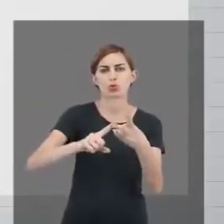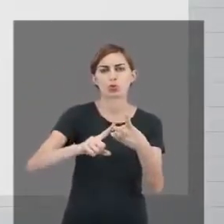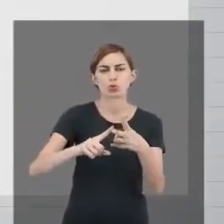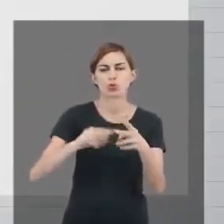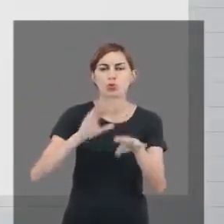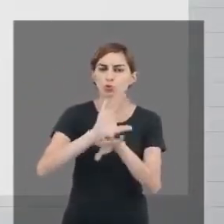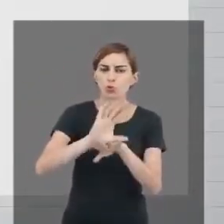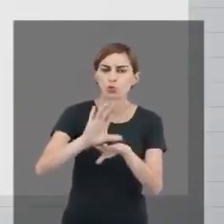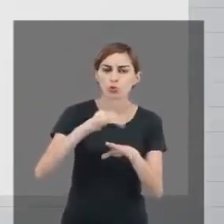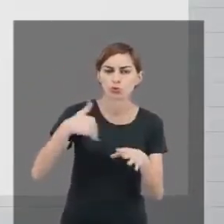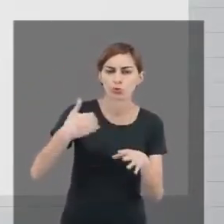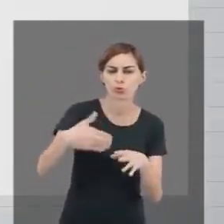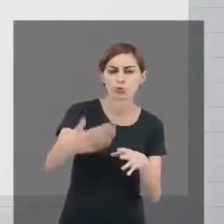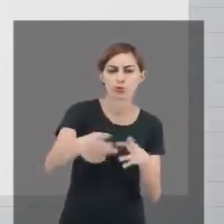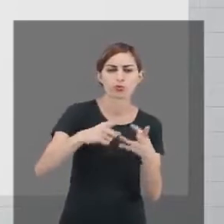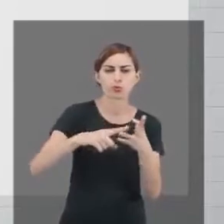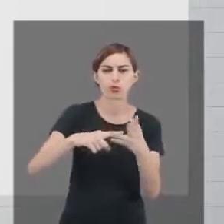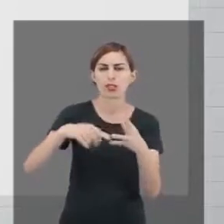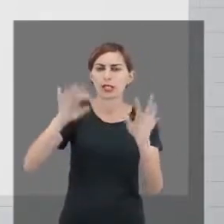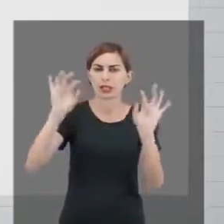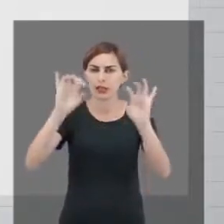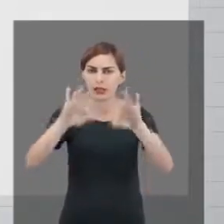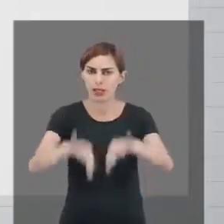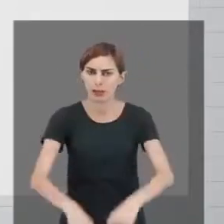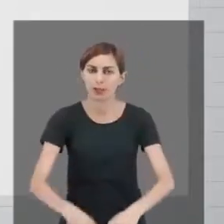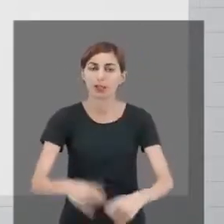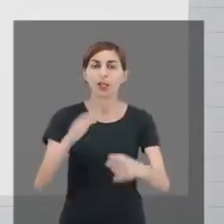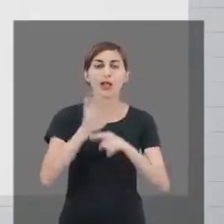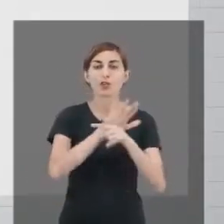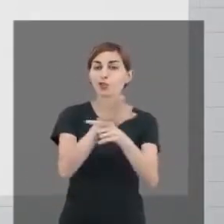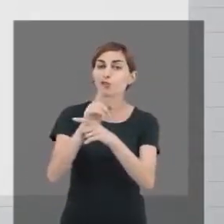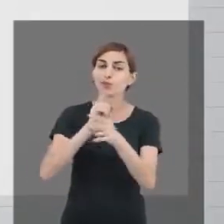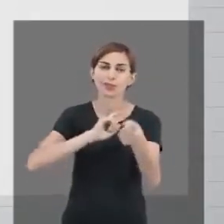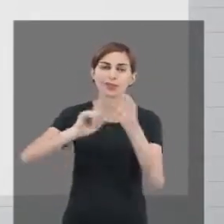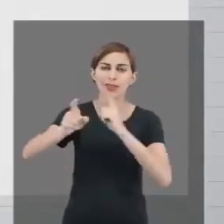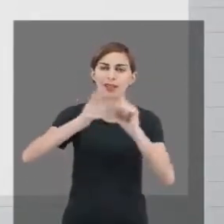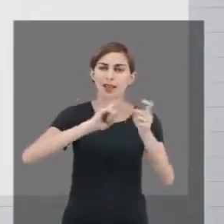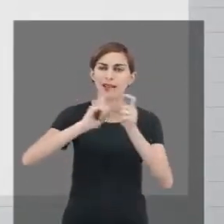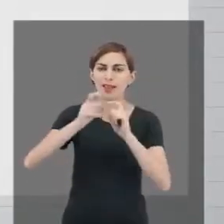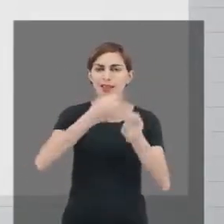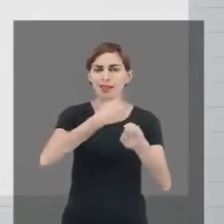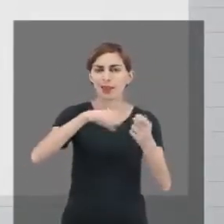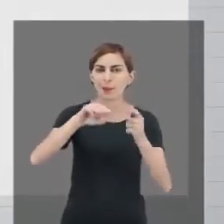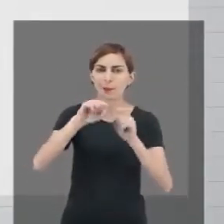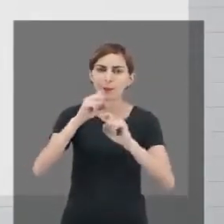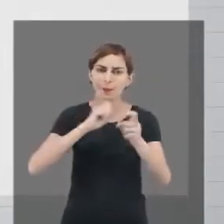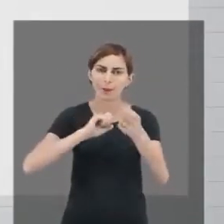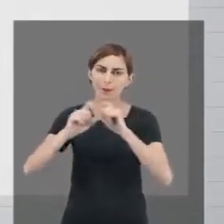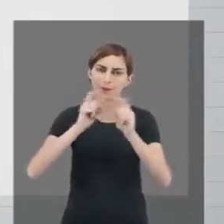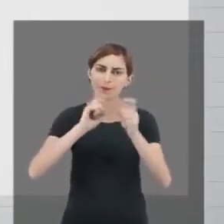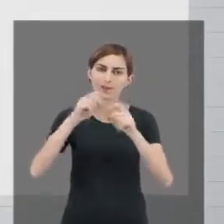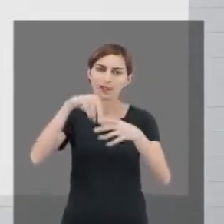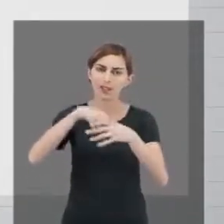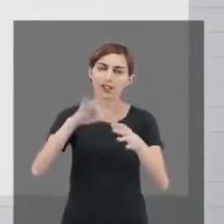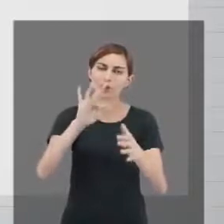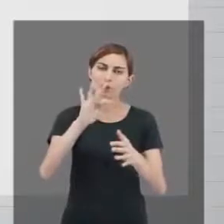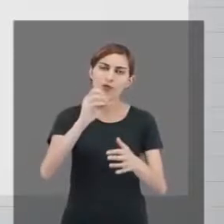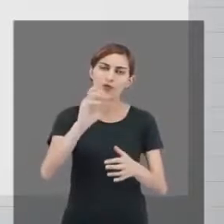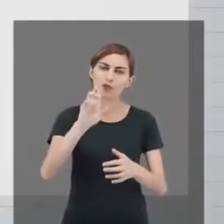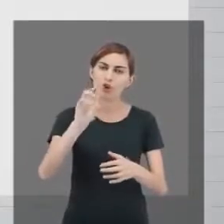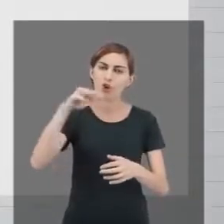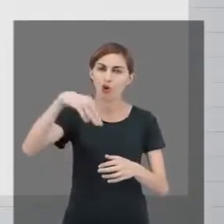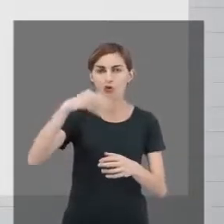muito boa para ajudar os debates que ocorrem nos fóruns, por exemplo. Você pode trocar